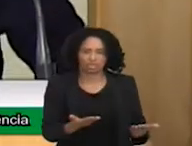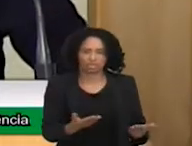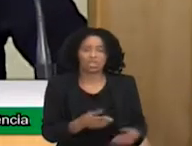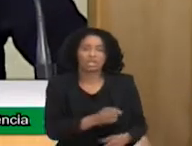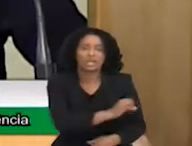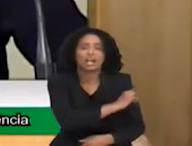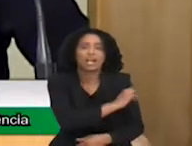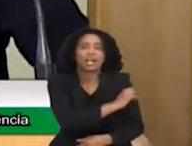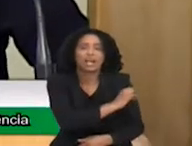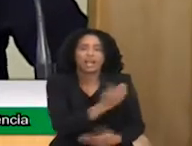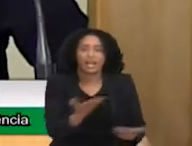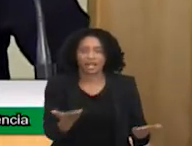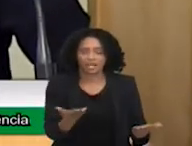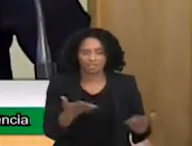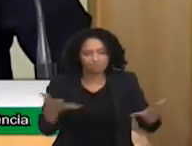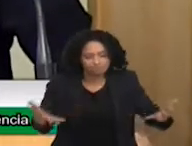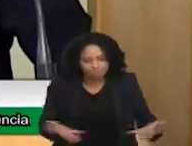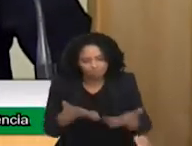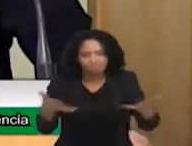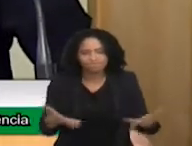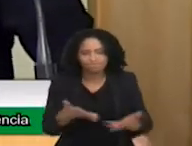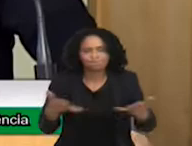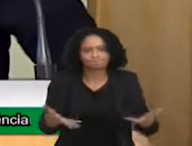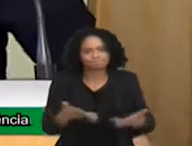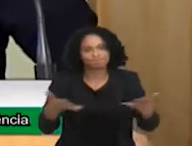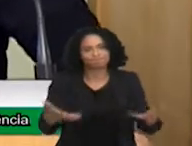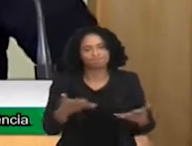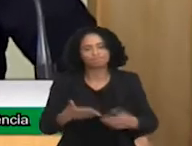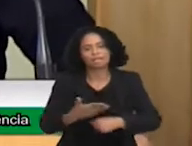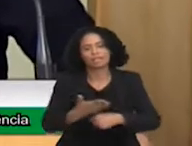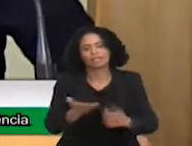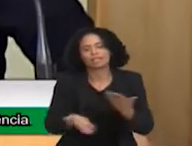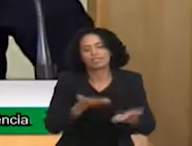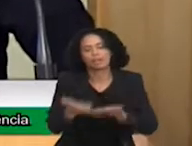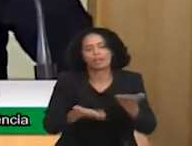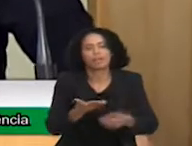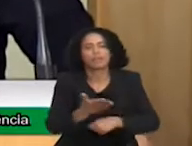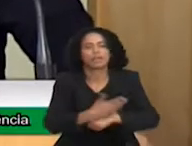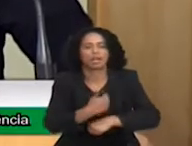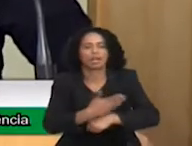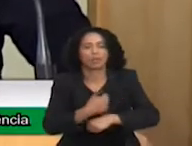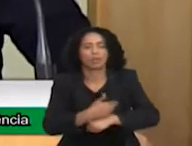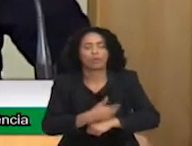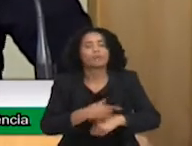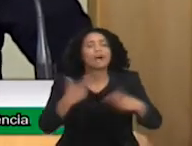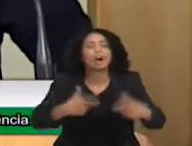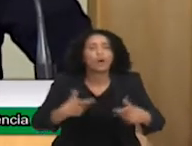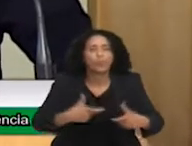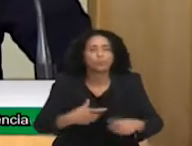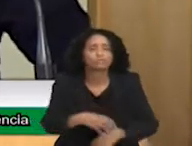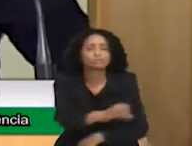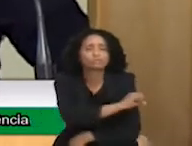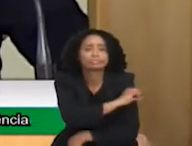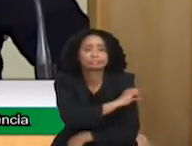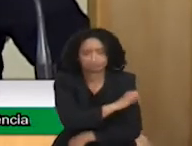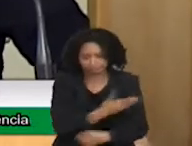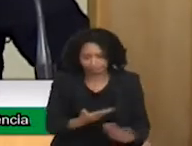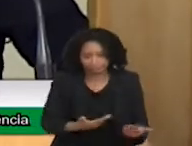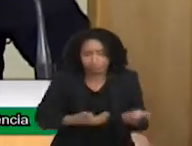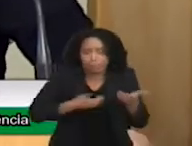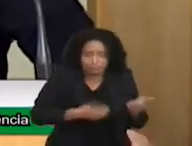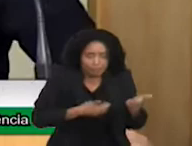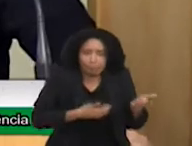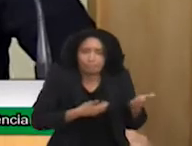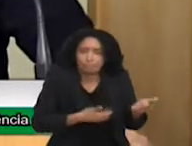Eles fazem estimulação precoce nas creches. Para quando? Investem lá. Cinco anos. Pega de bebezinho. Eles têm